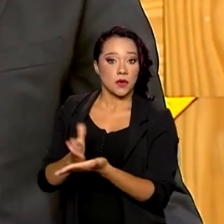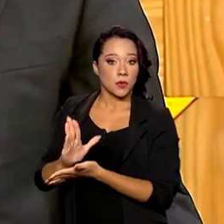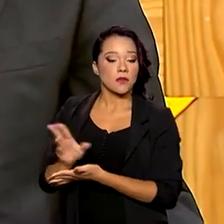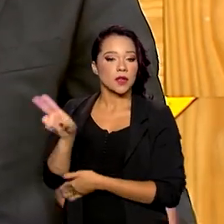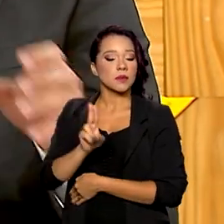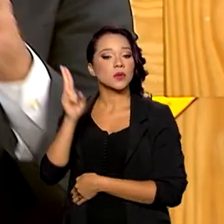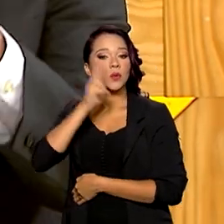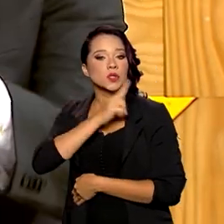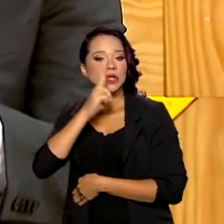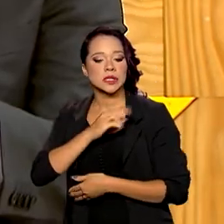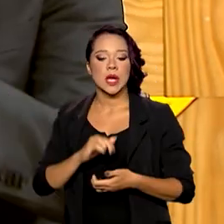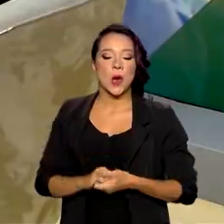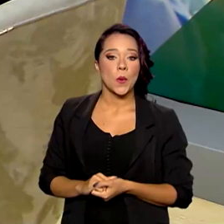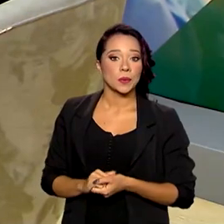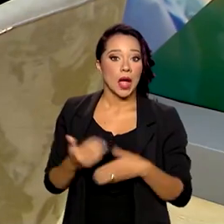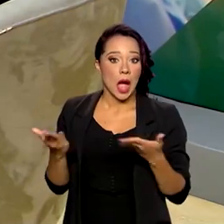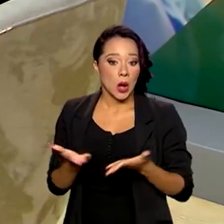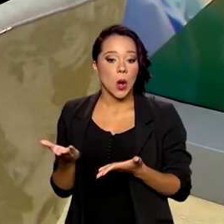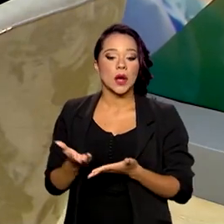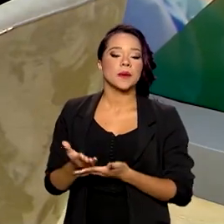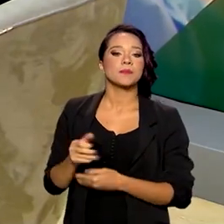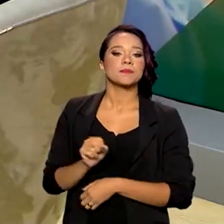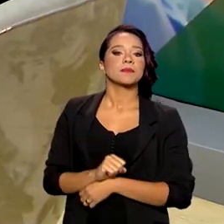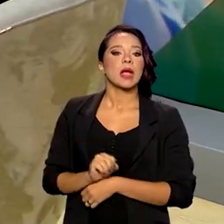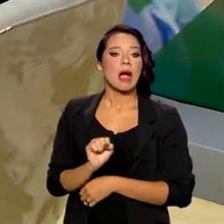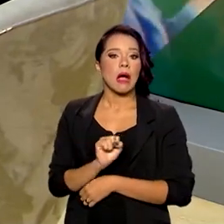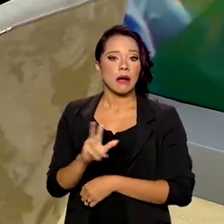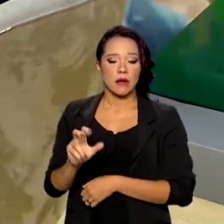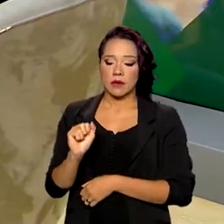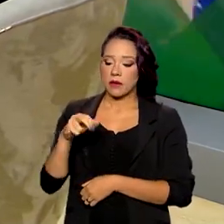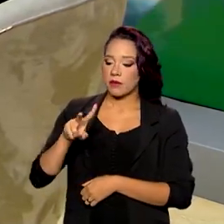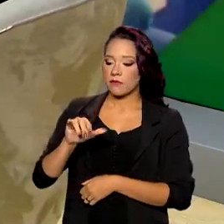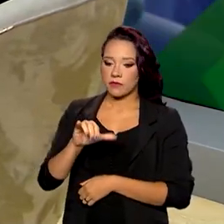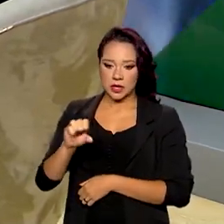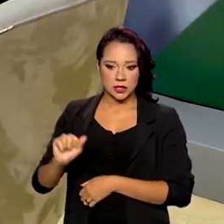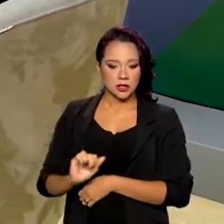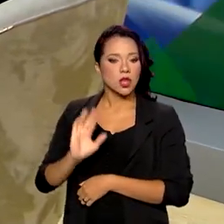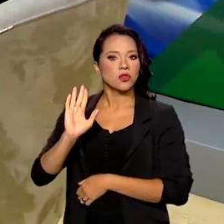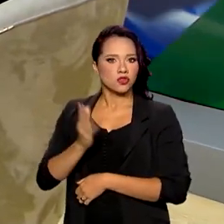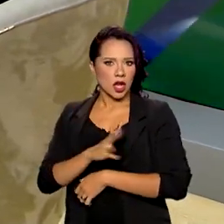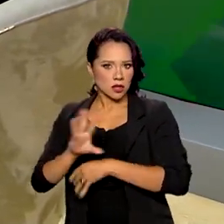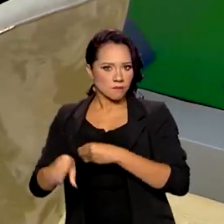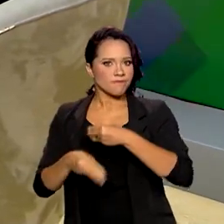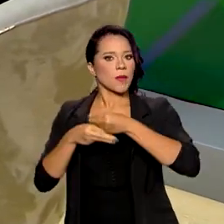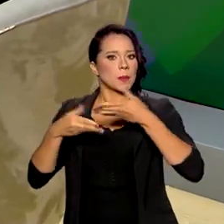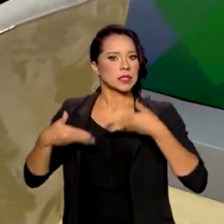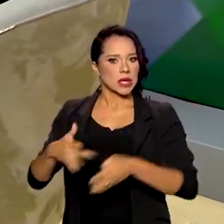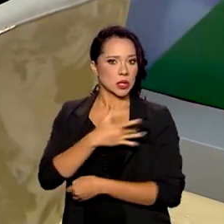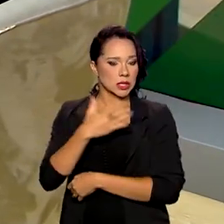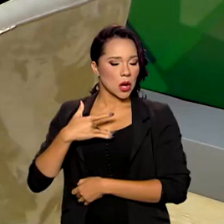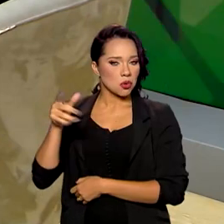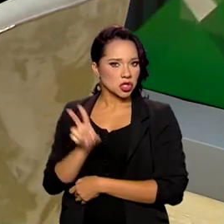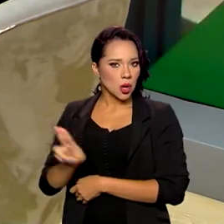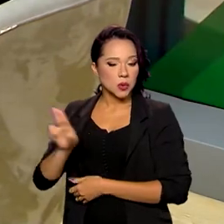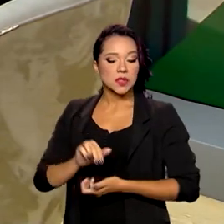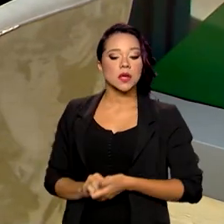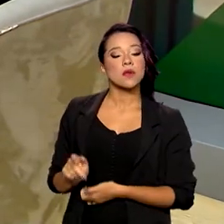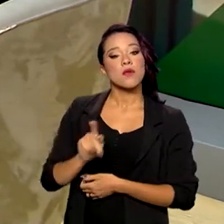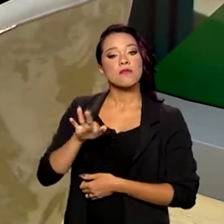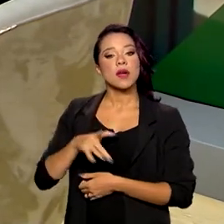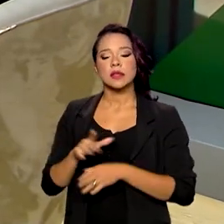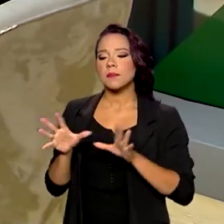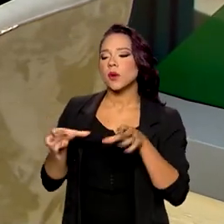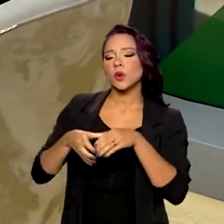para uso emergencial e tópico nesse momento pela Anvisa. Eles estão sendo incorporados pelo Ministério da Saúde? Vão passar pela